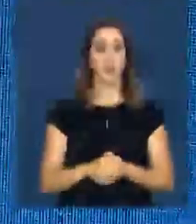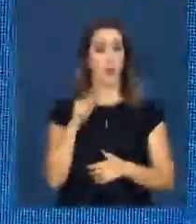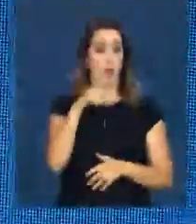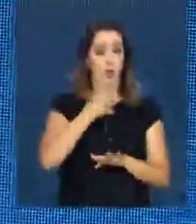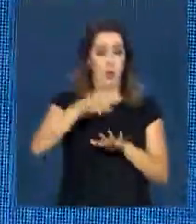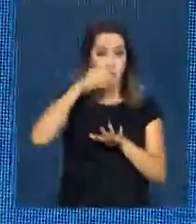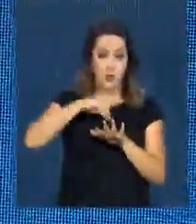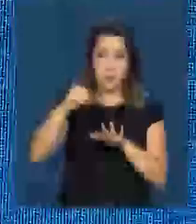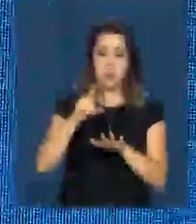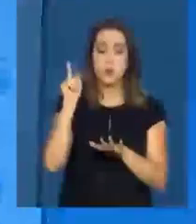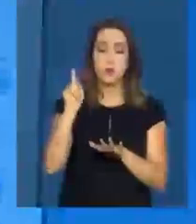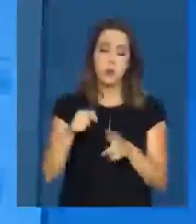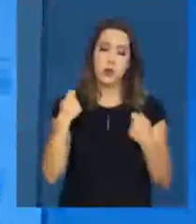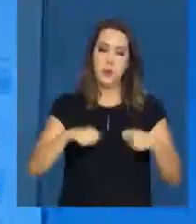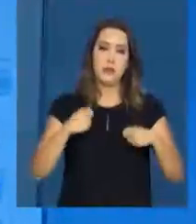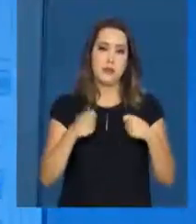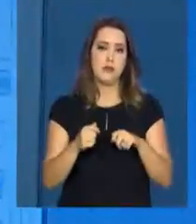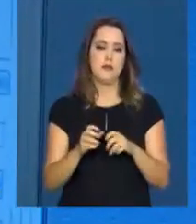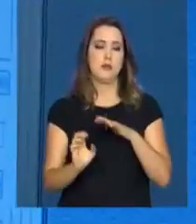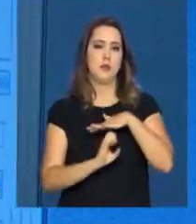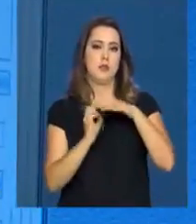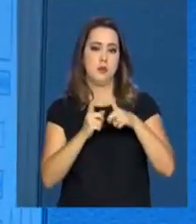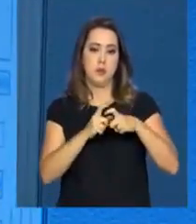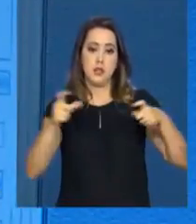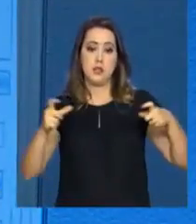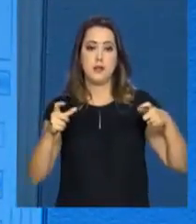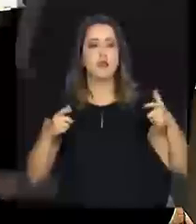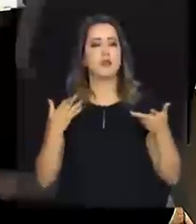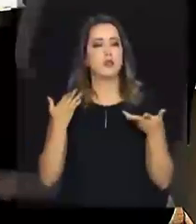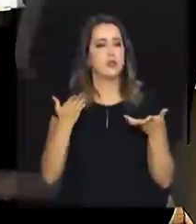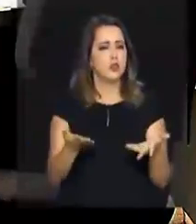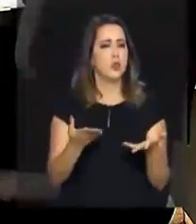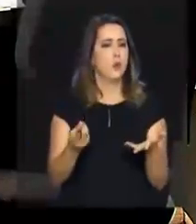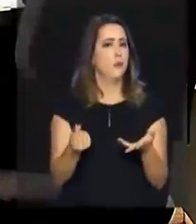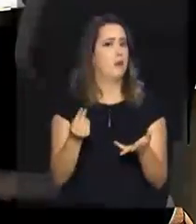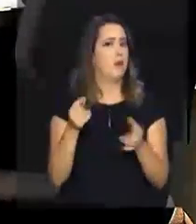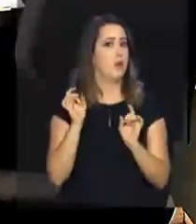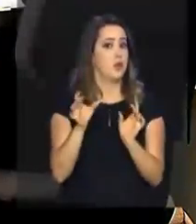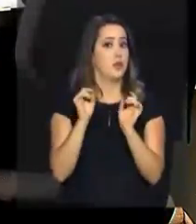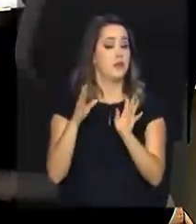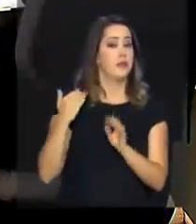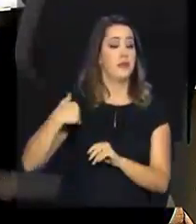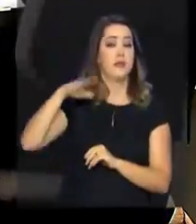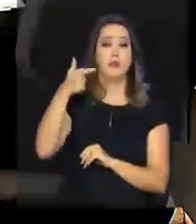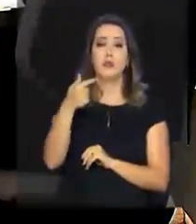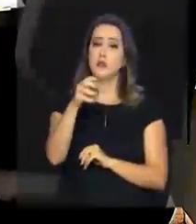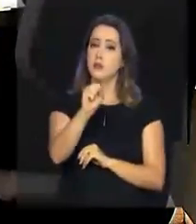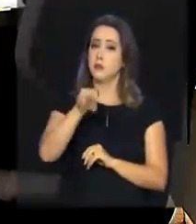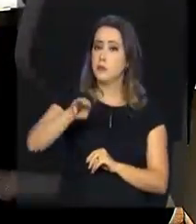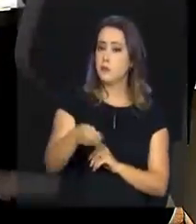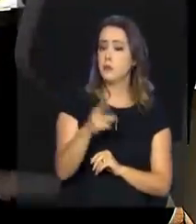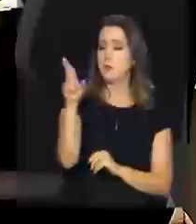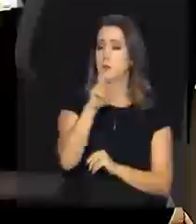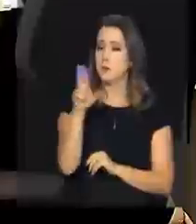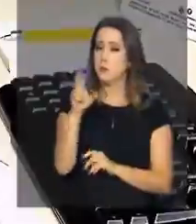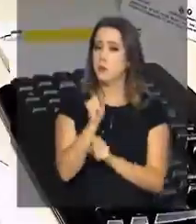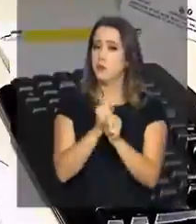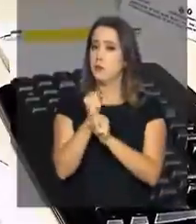pelo E-Social já é obrigatório para as grandes empresas, com faturamento acima de R 78 milhões